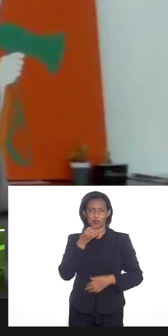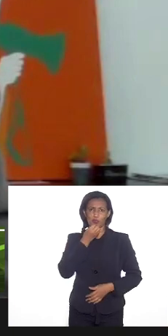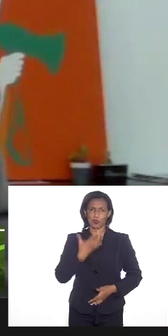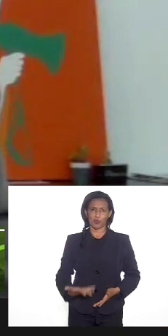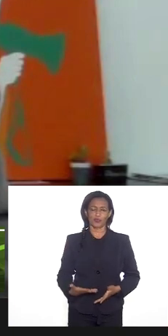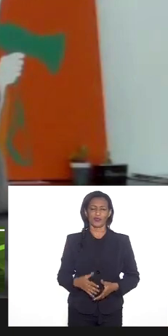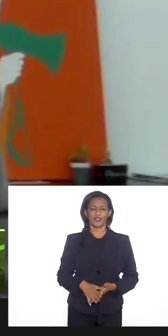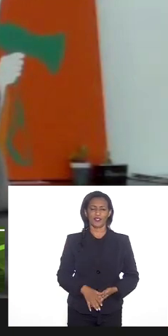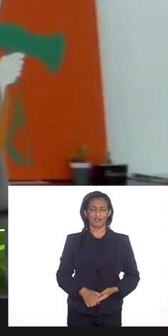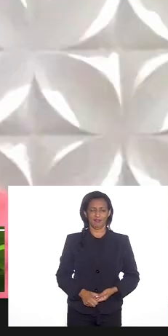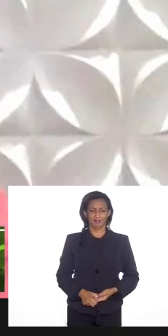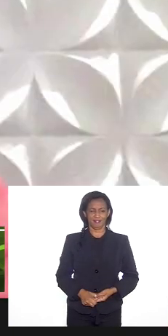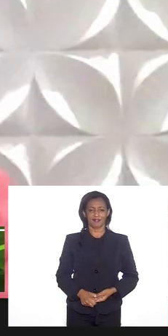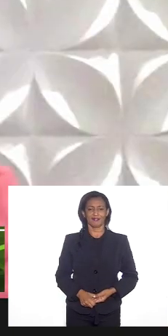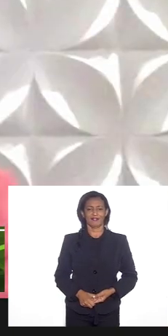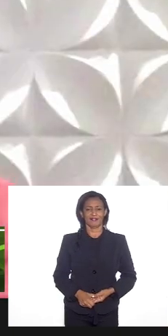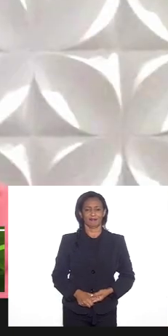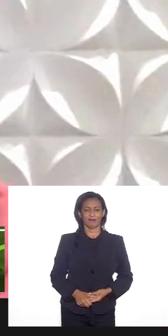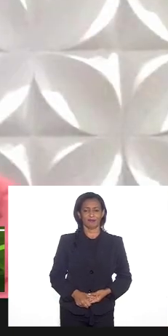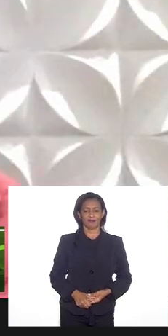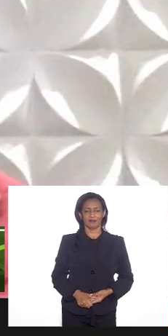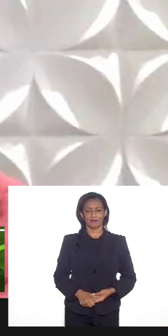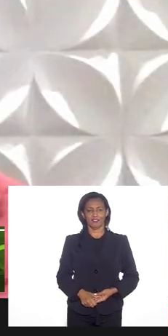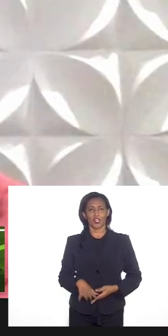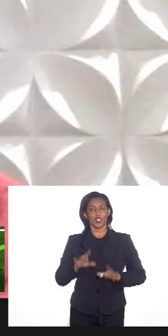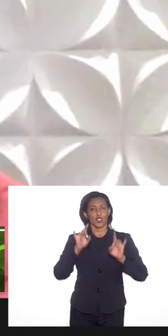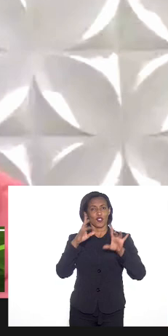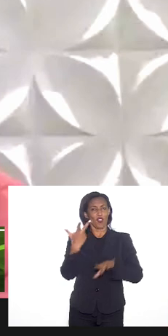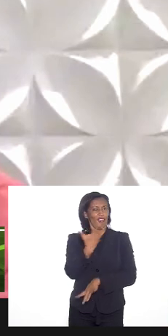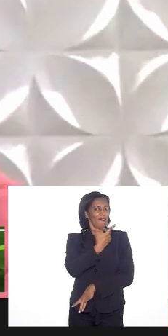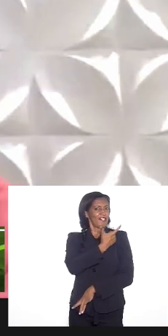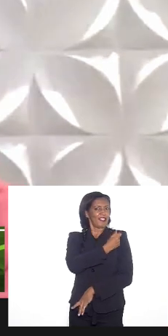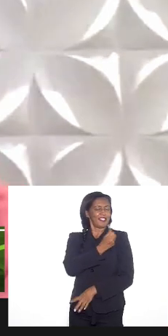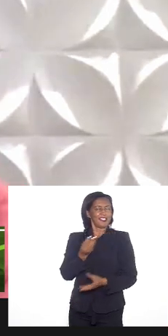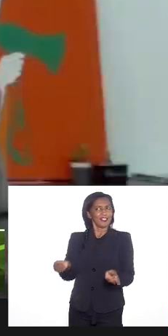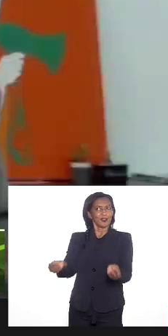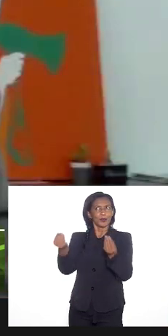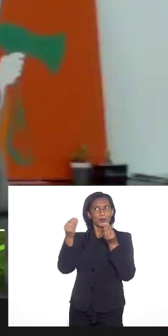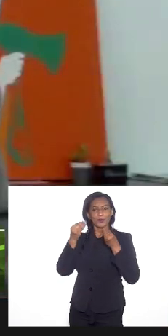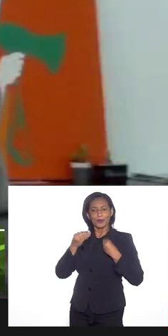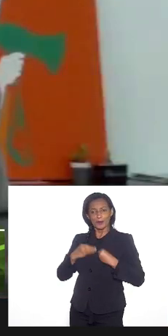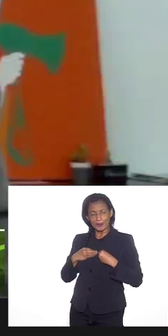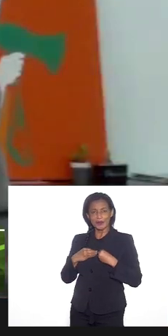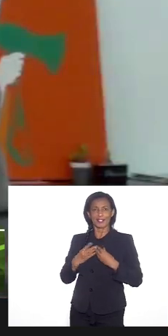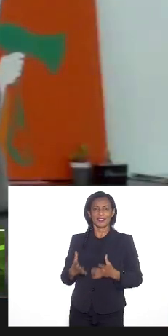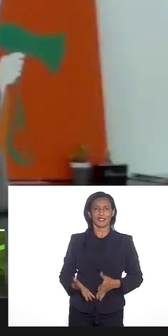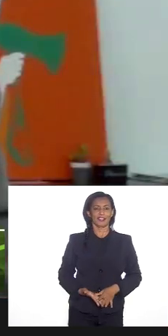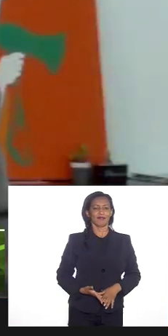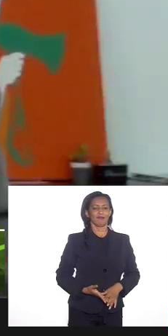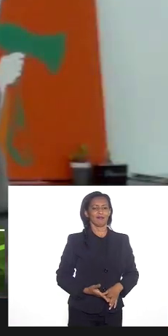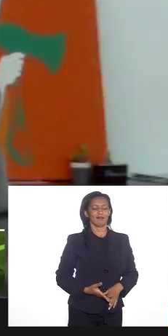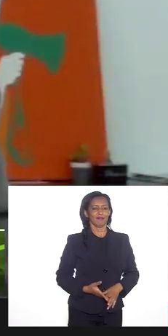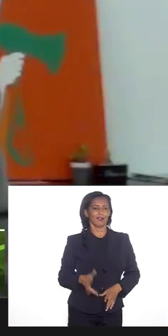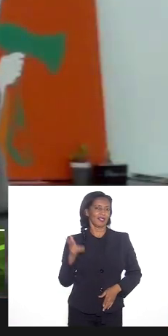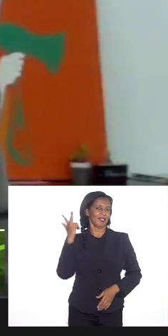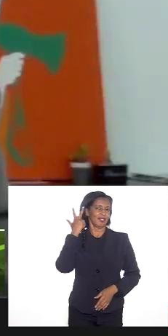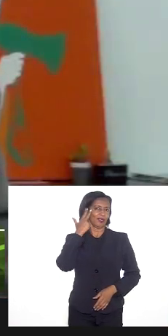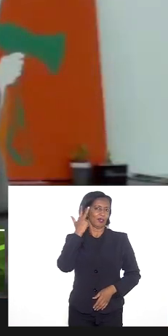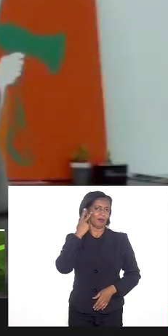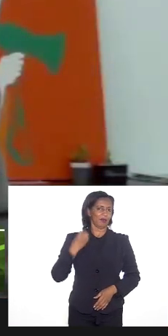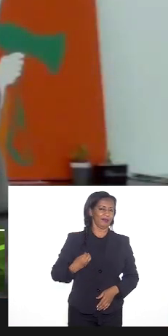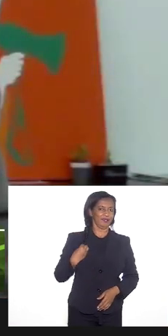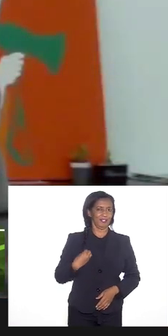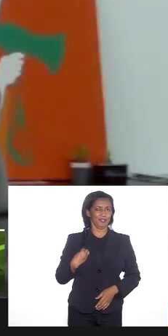vacina exatamente só vacina vai trazer a gente né a nossa normalidade